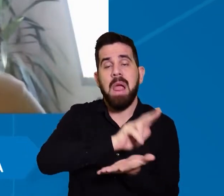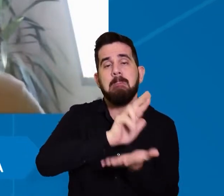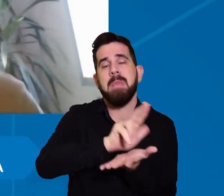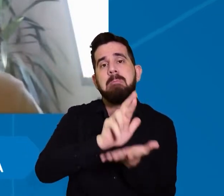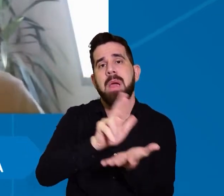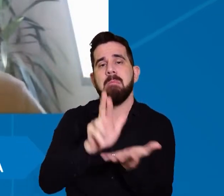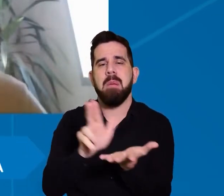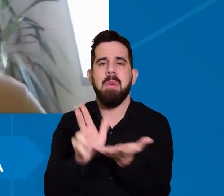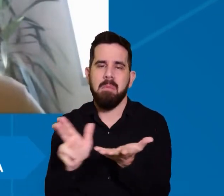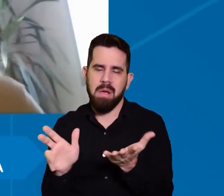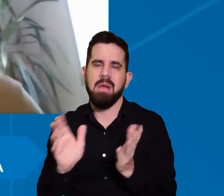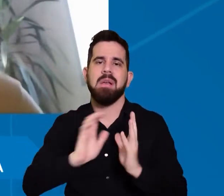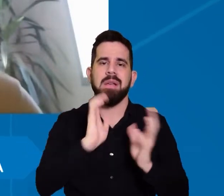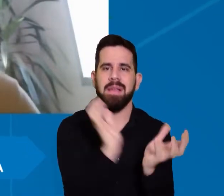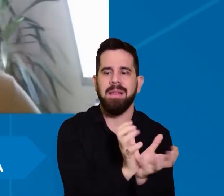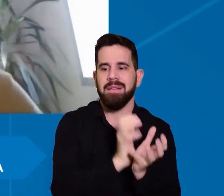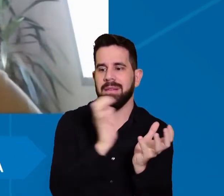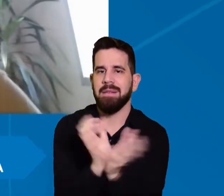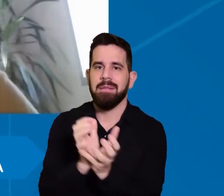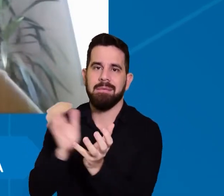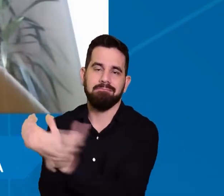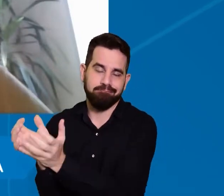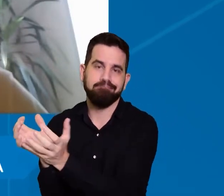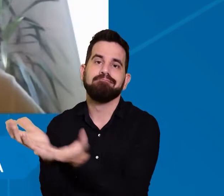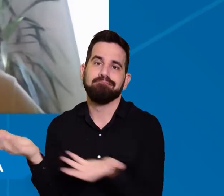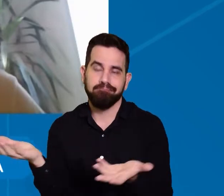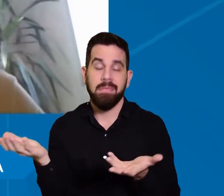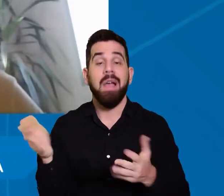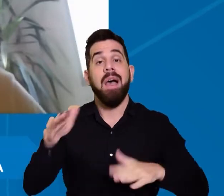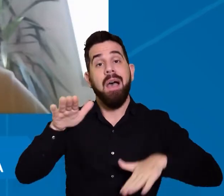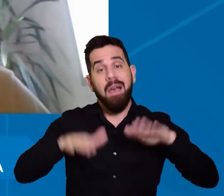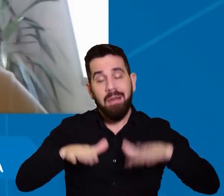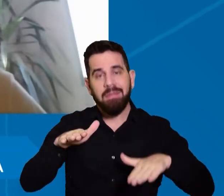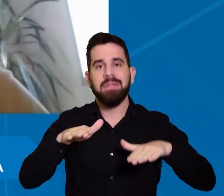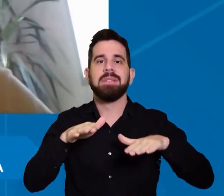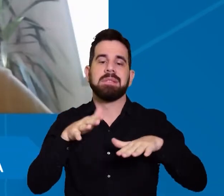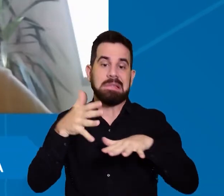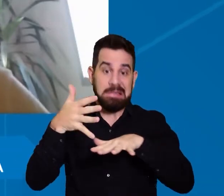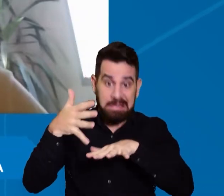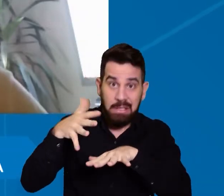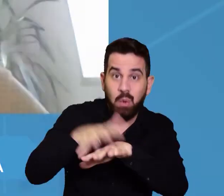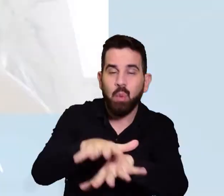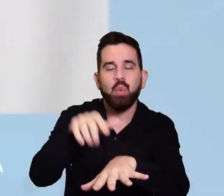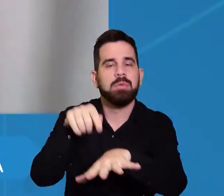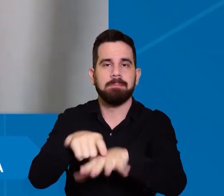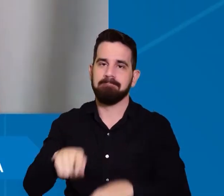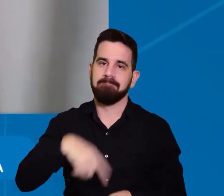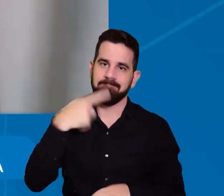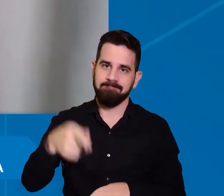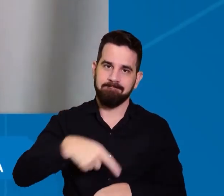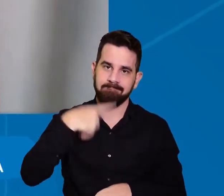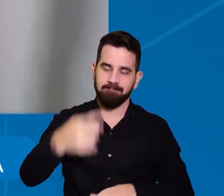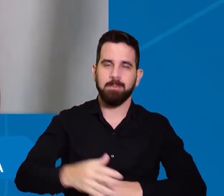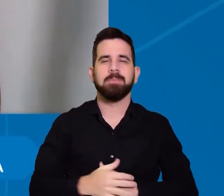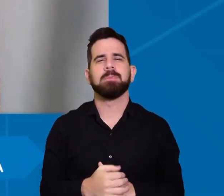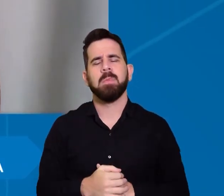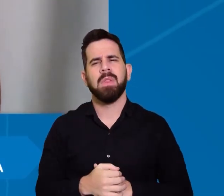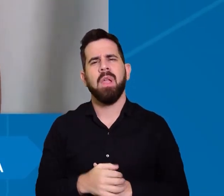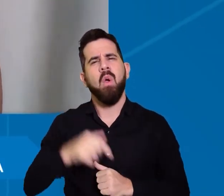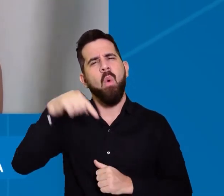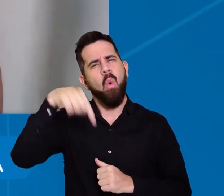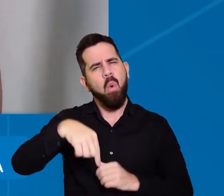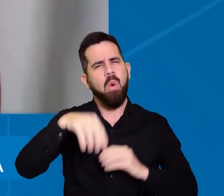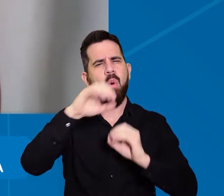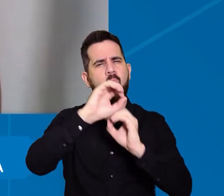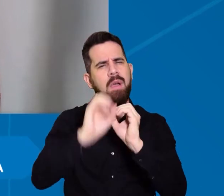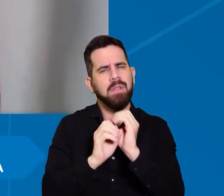categoria de pessoas com deficiência. E, muitas vezes, a inclusão não ocorre. E quantos alunos existem hoje na